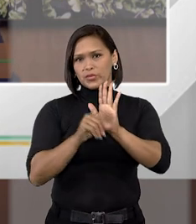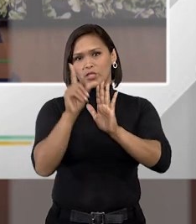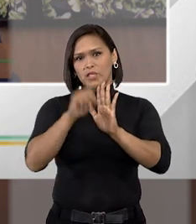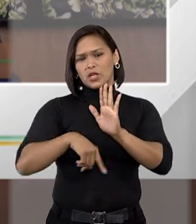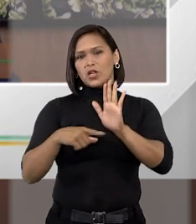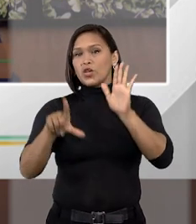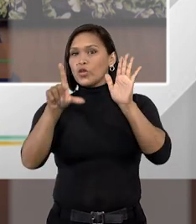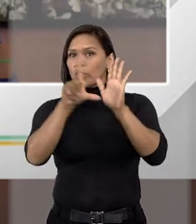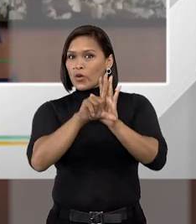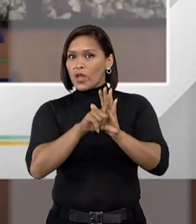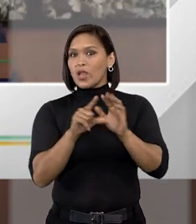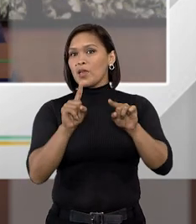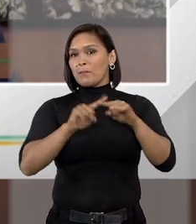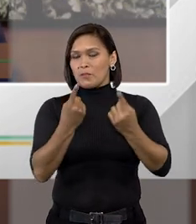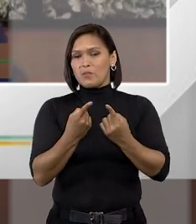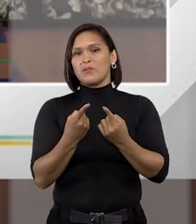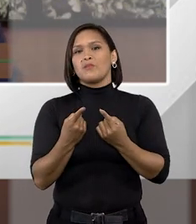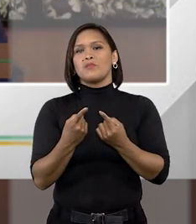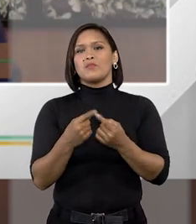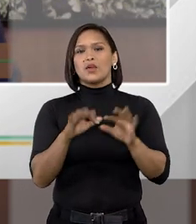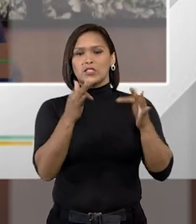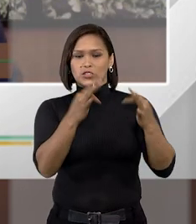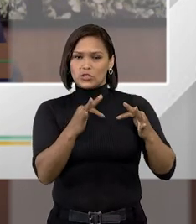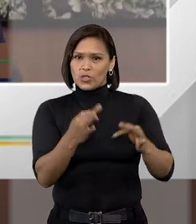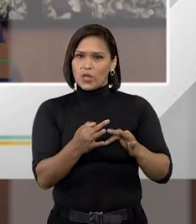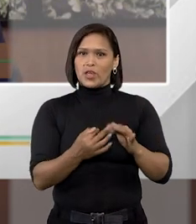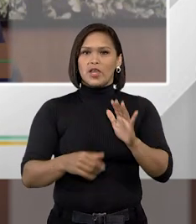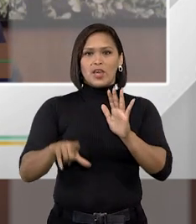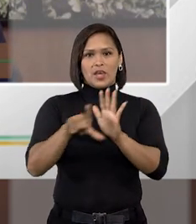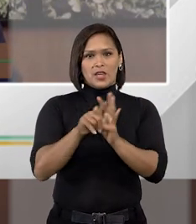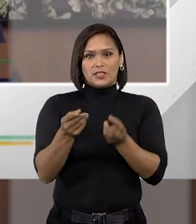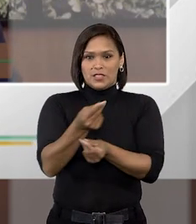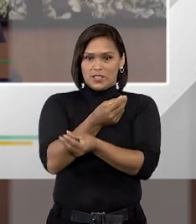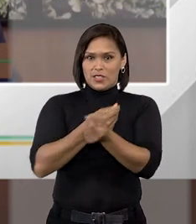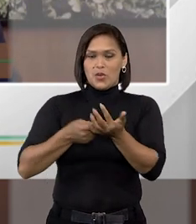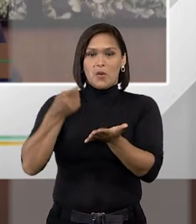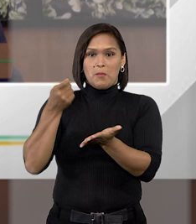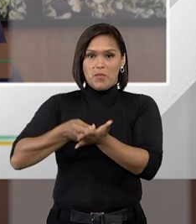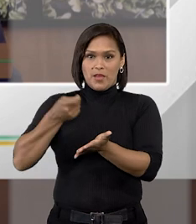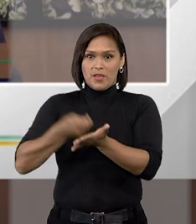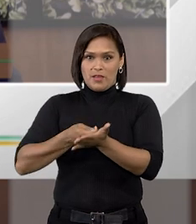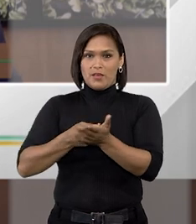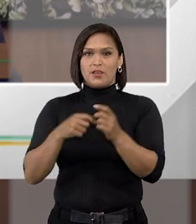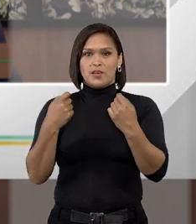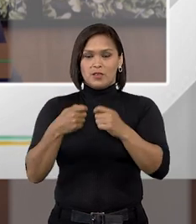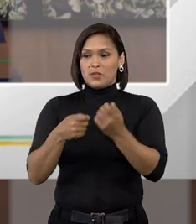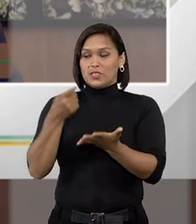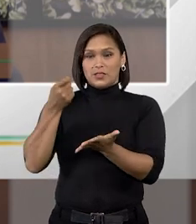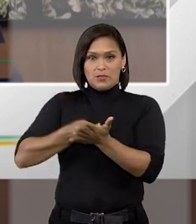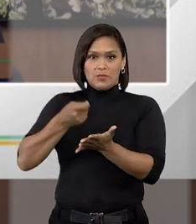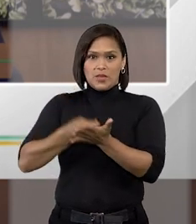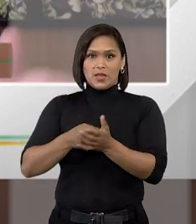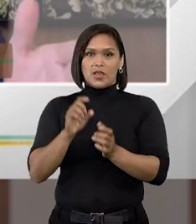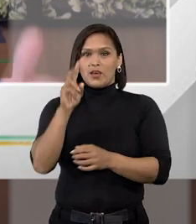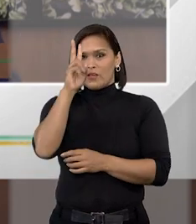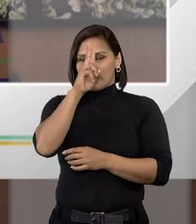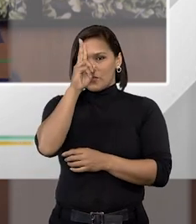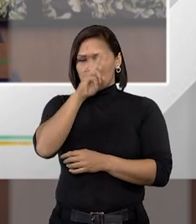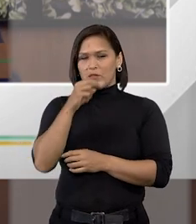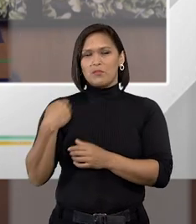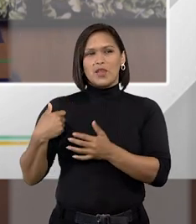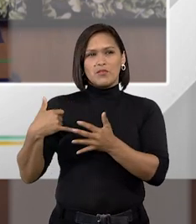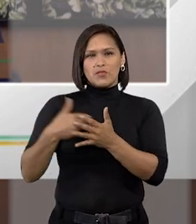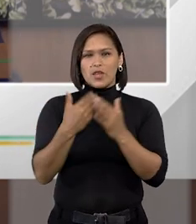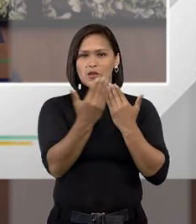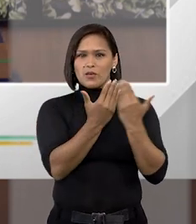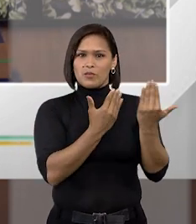sanção que mais dói para o Estado é a sanção pecuniária é quando ele tiver o dever de indenizar vamos lembrar fazer um